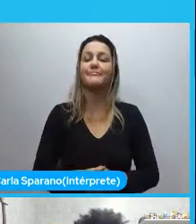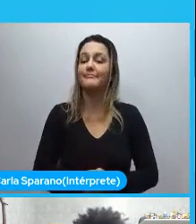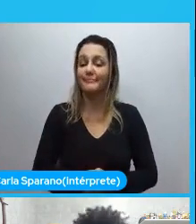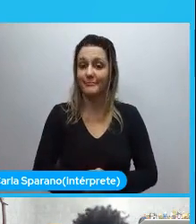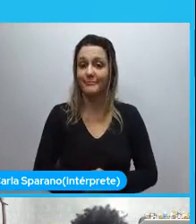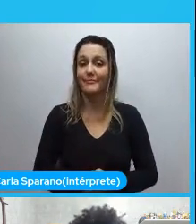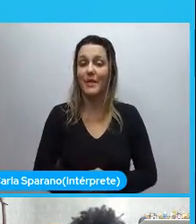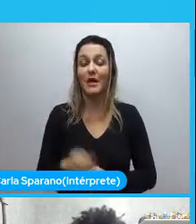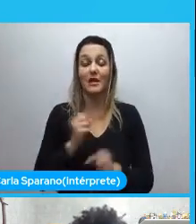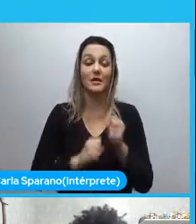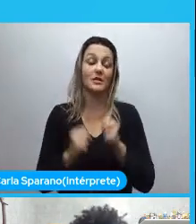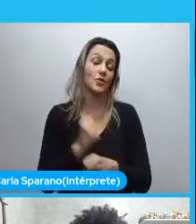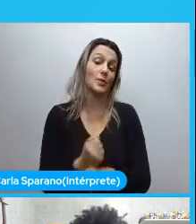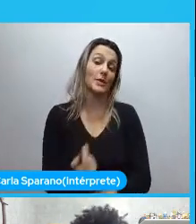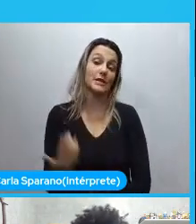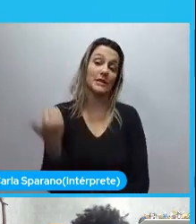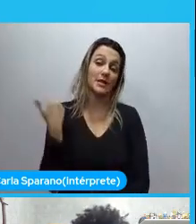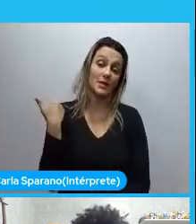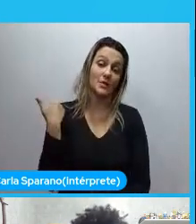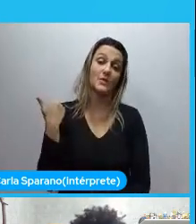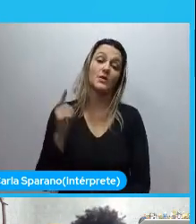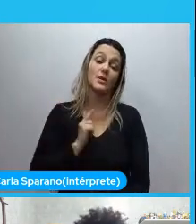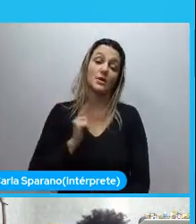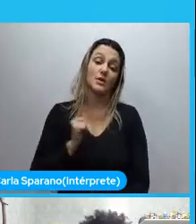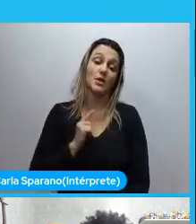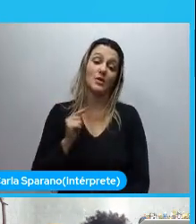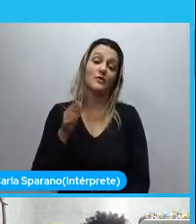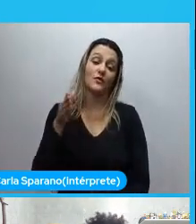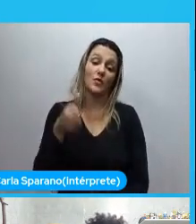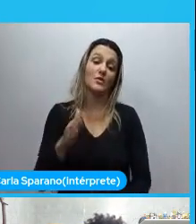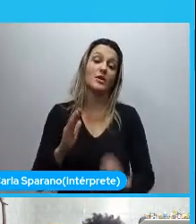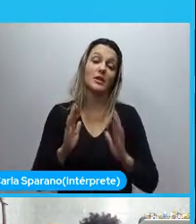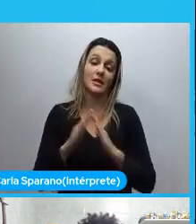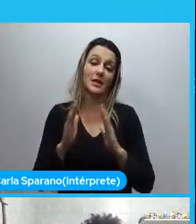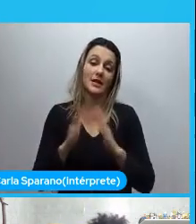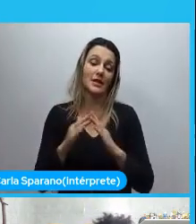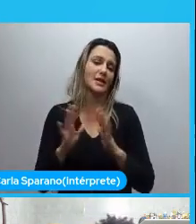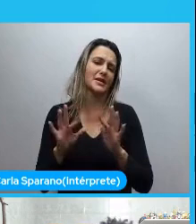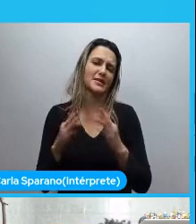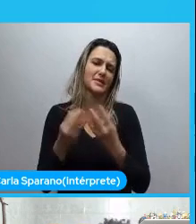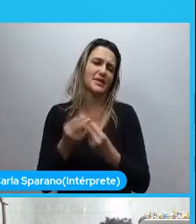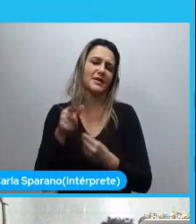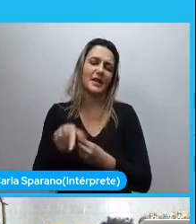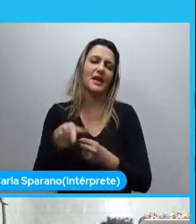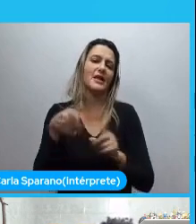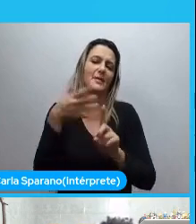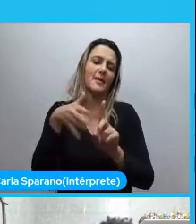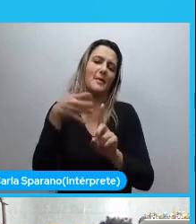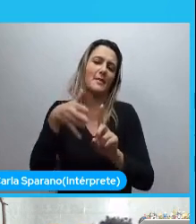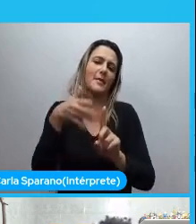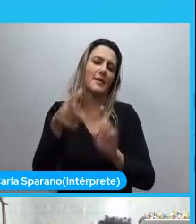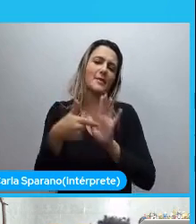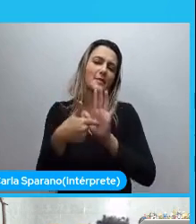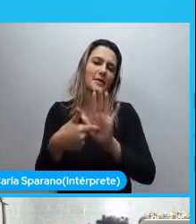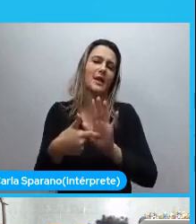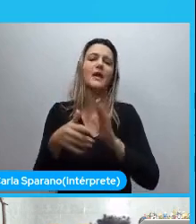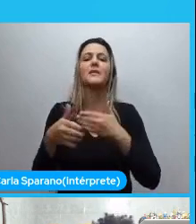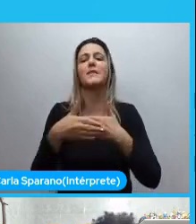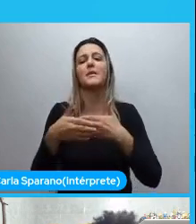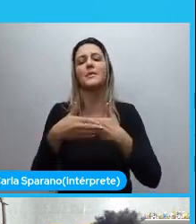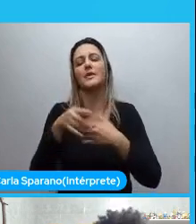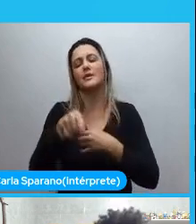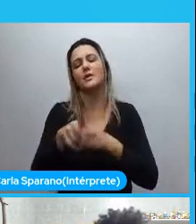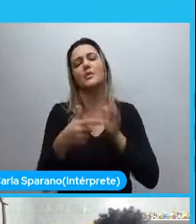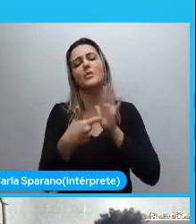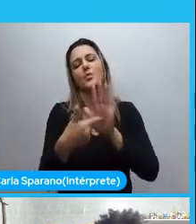No ano passado. Quando a gente estava na Casa dos Palheiros. Lá em Ribeirão Preto. E ela estava apresentando a palestra dela. E eu falei um pouquinho para ela. O quanto foi